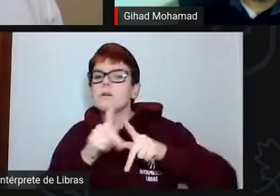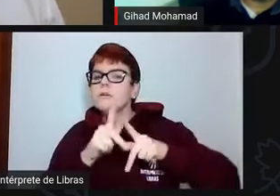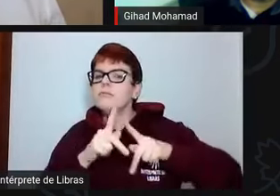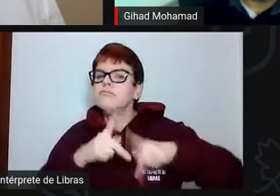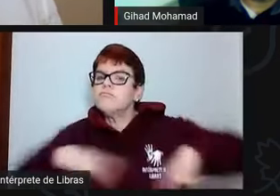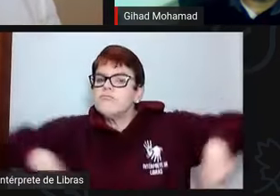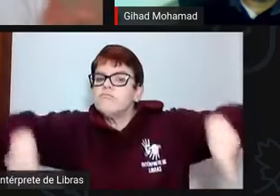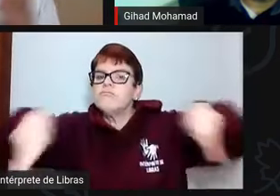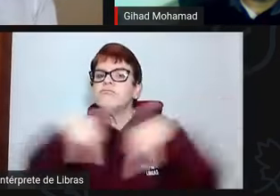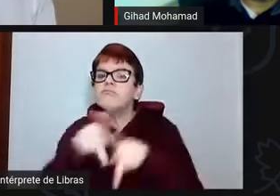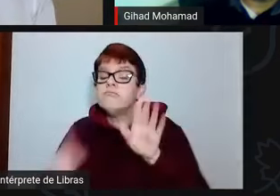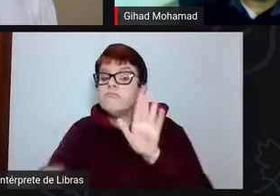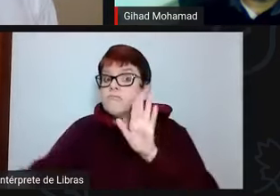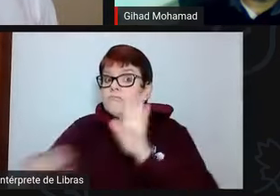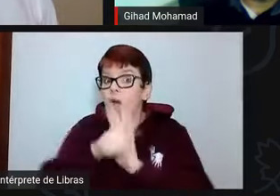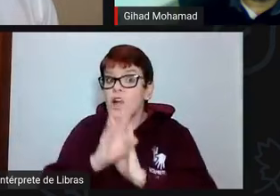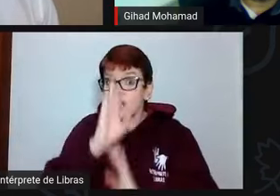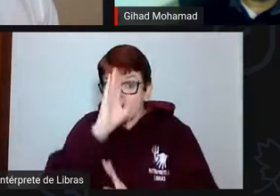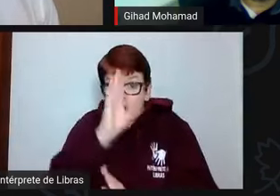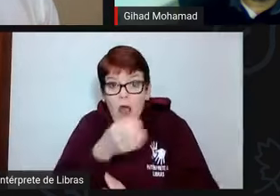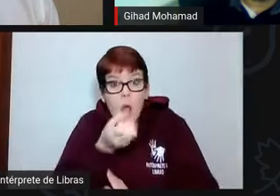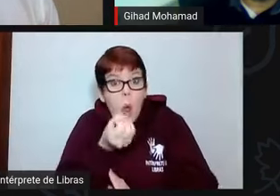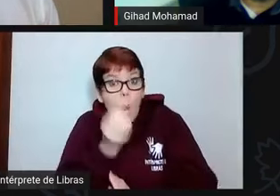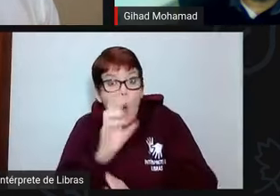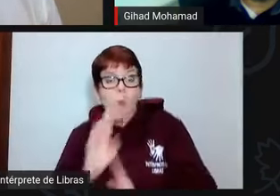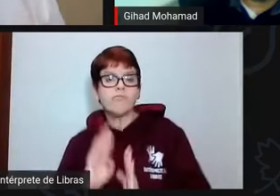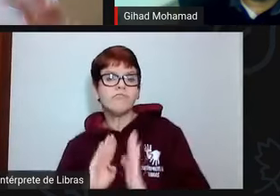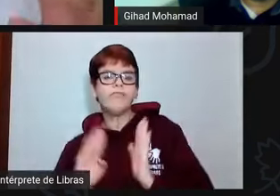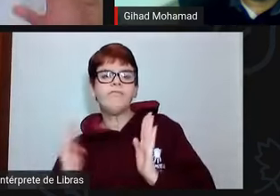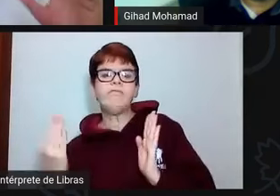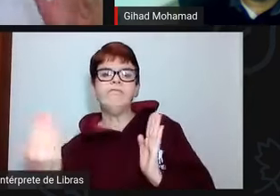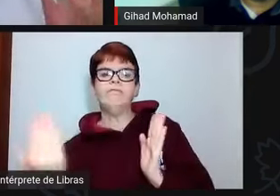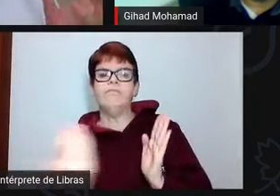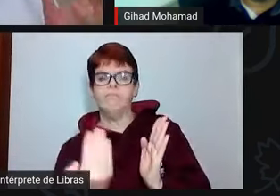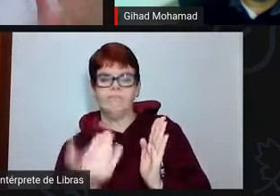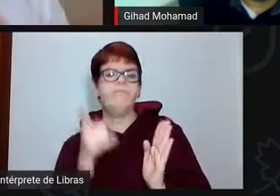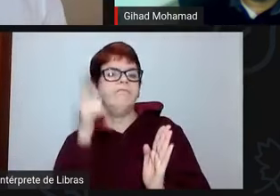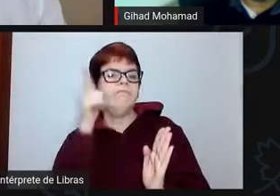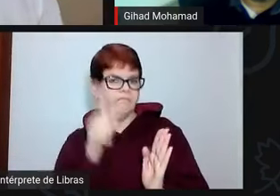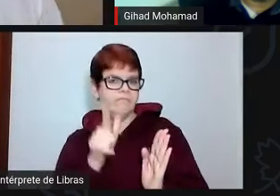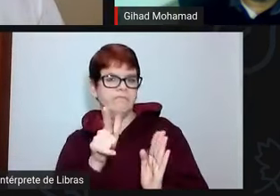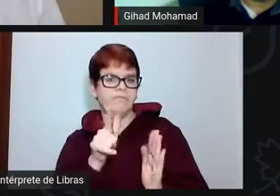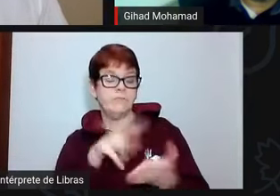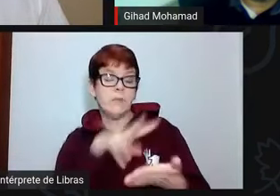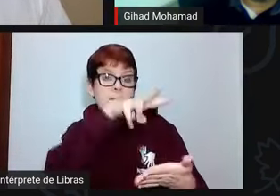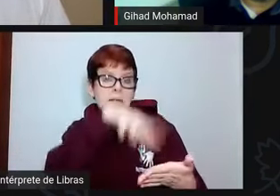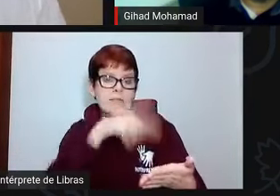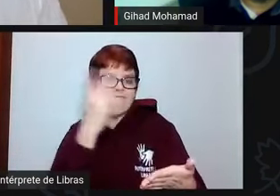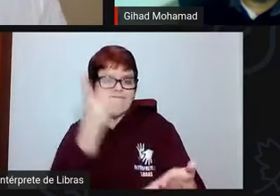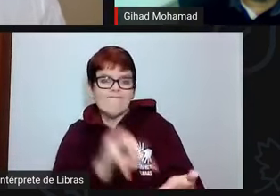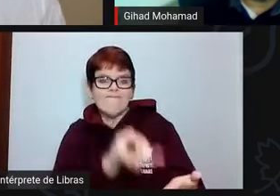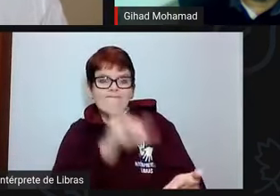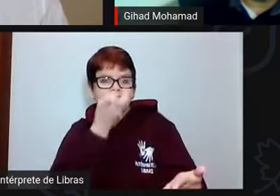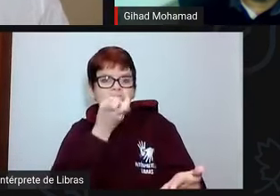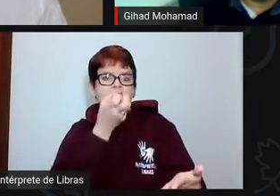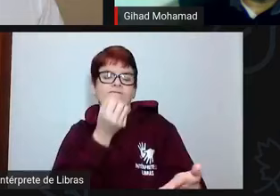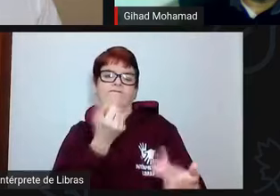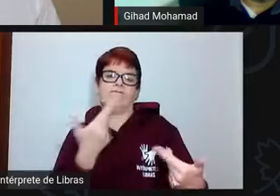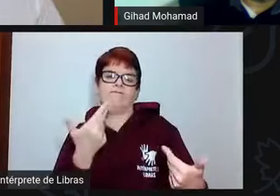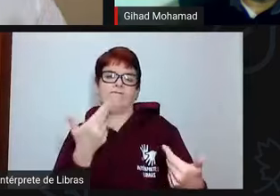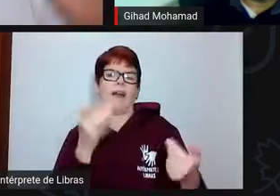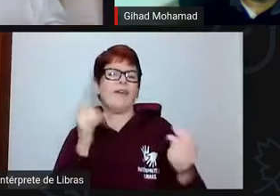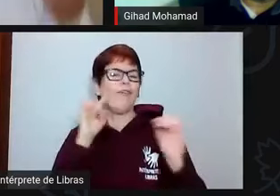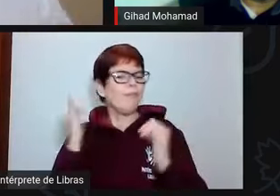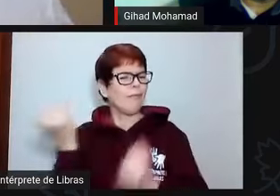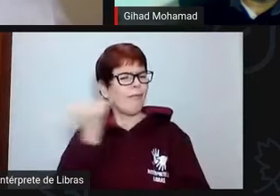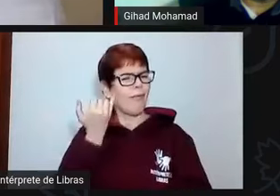De forma direta ou indireta. Essa é leitura que nós precisamos ter. E a gente ouve de vez em quando um comentário,